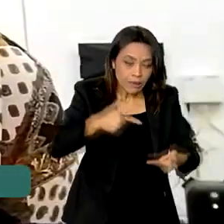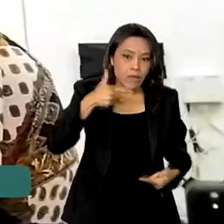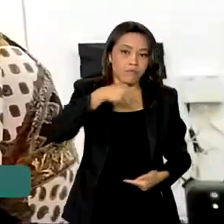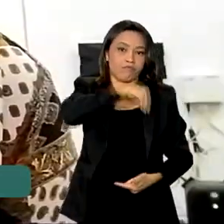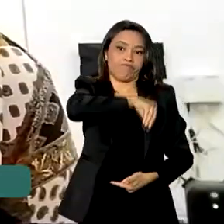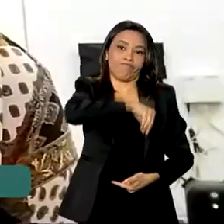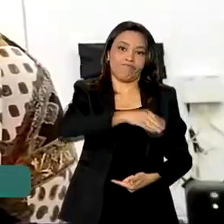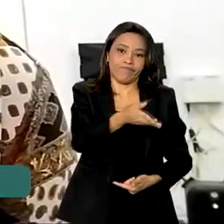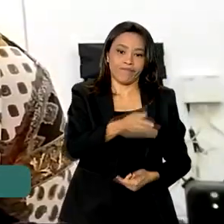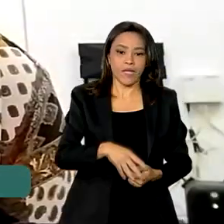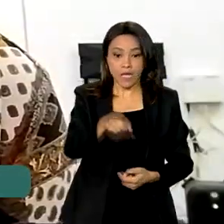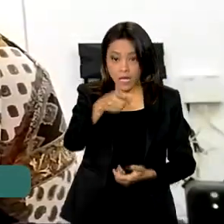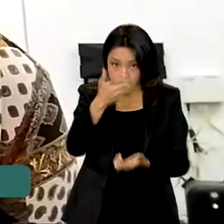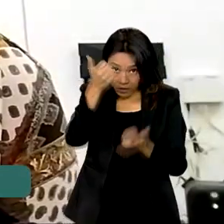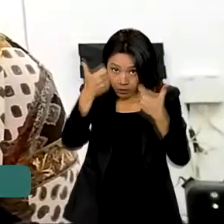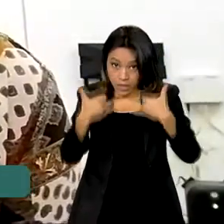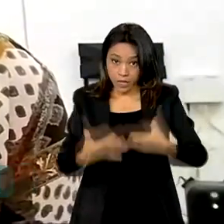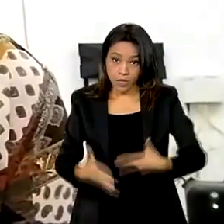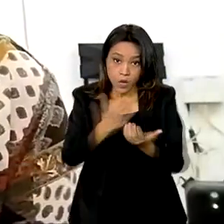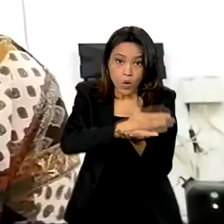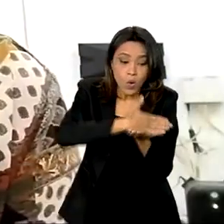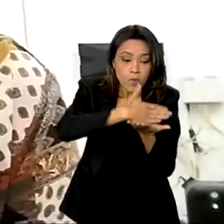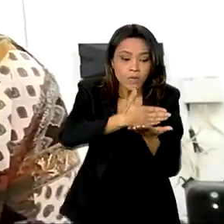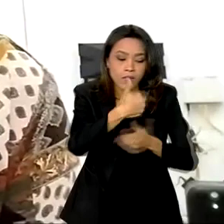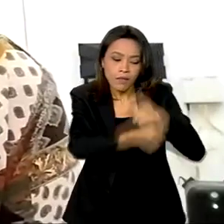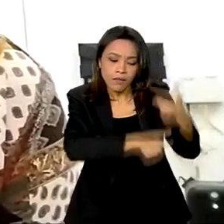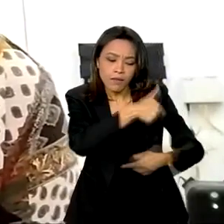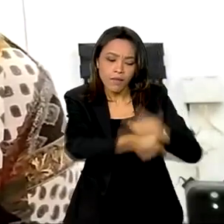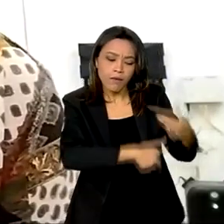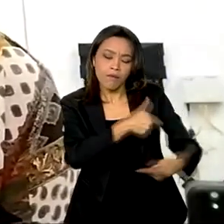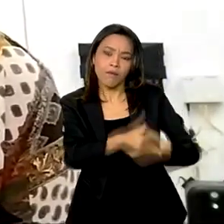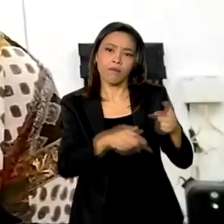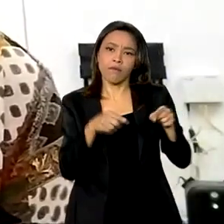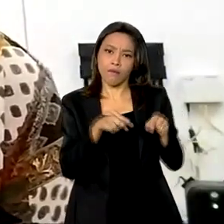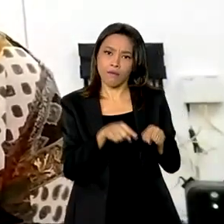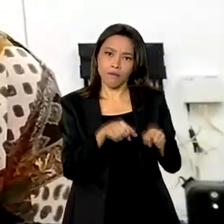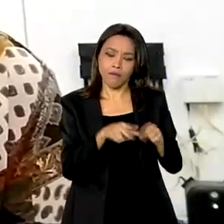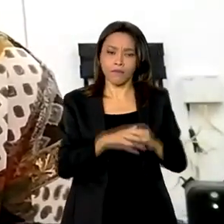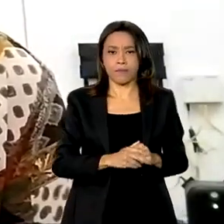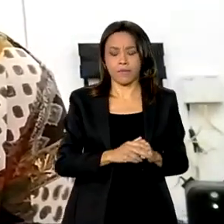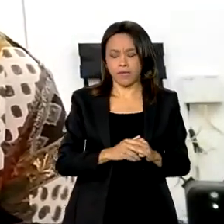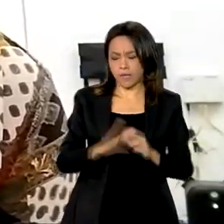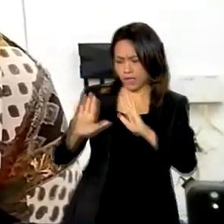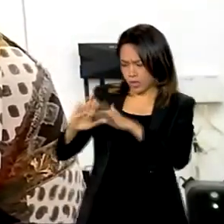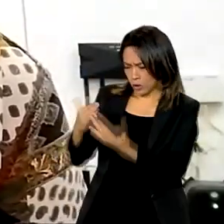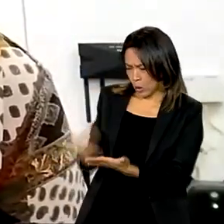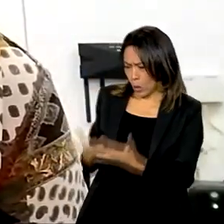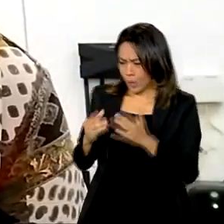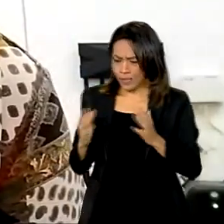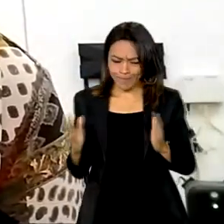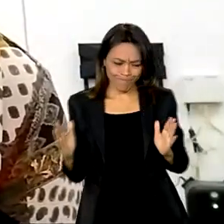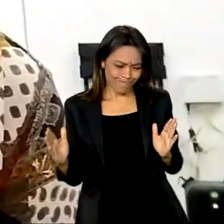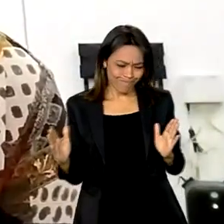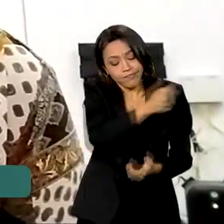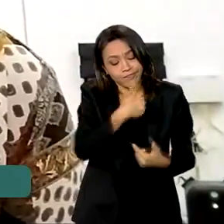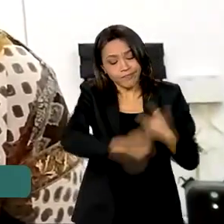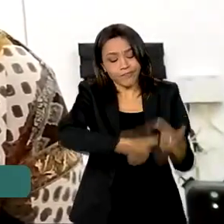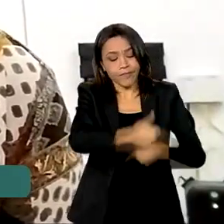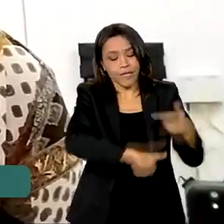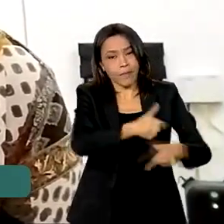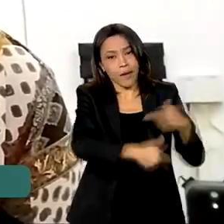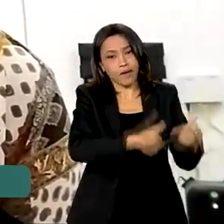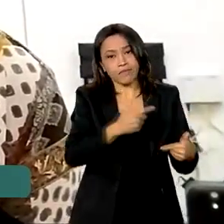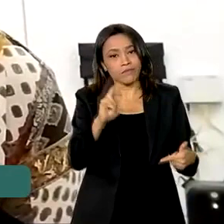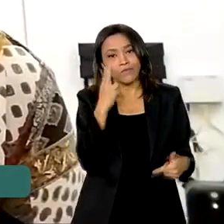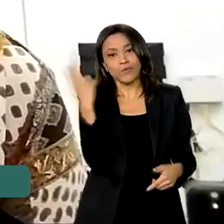Comecei a trabalhar e nesse ente do trabalho e a escola veio o casamento e